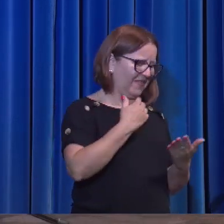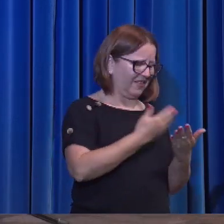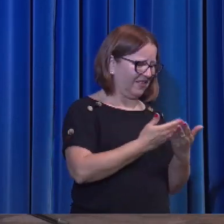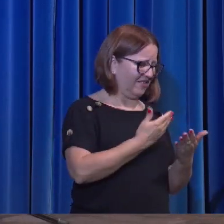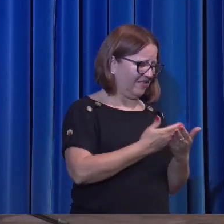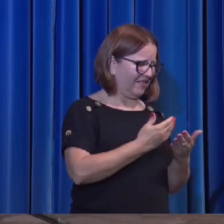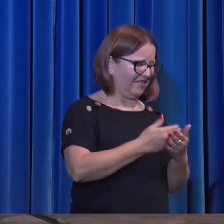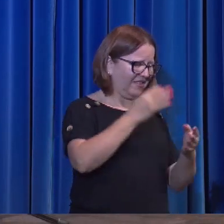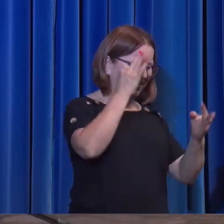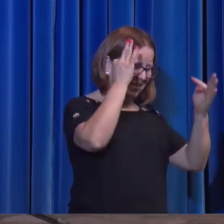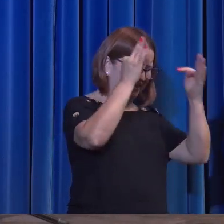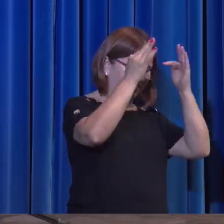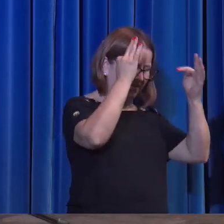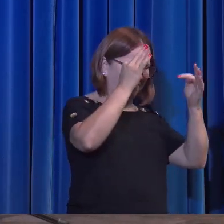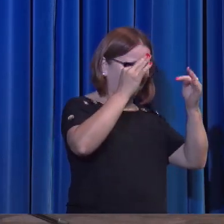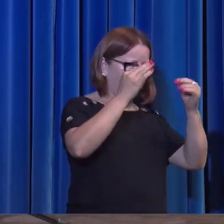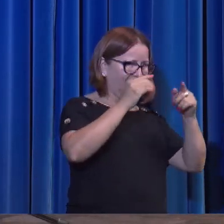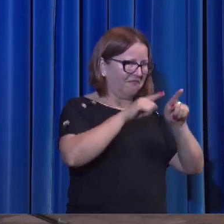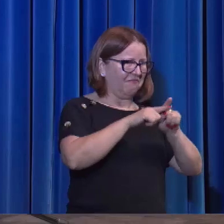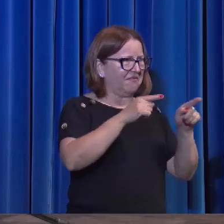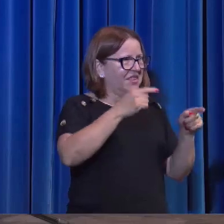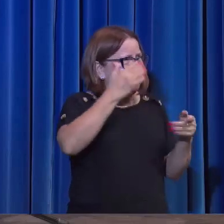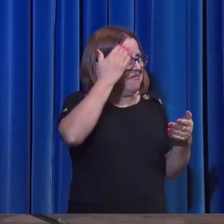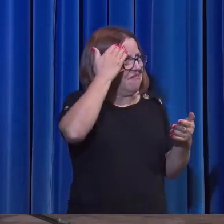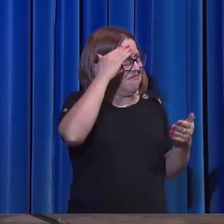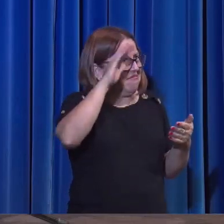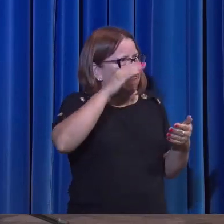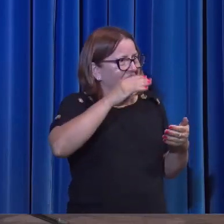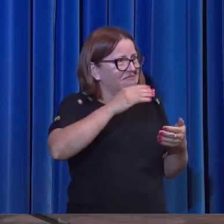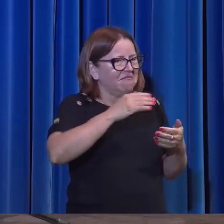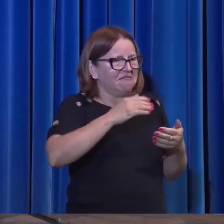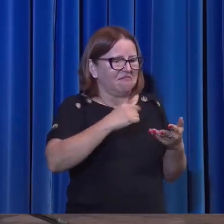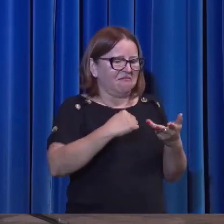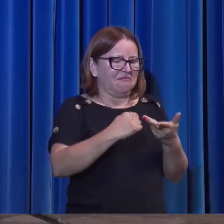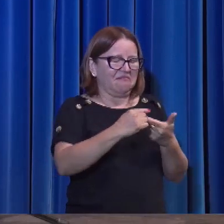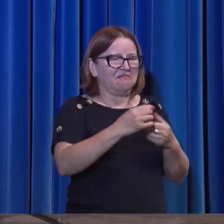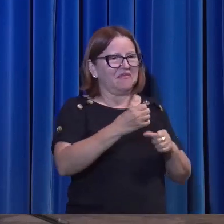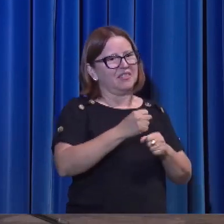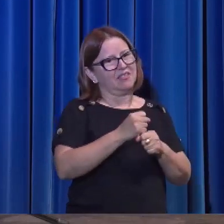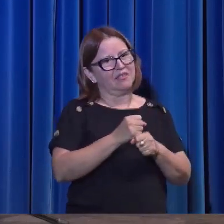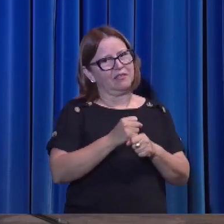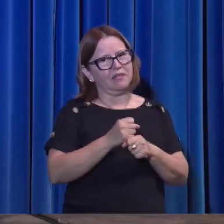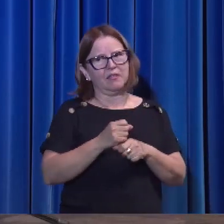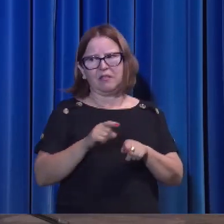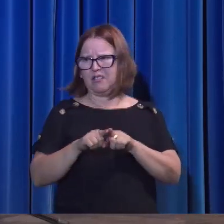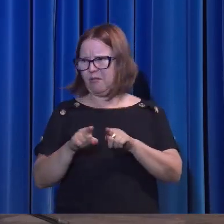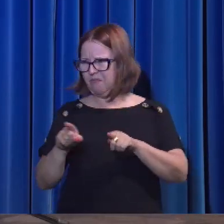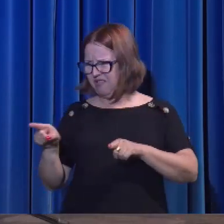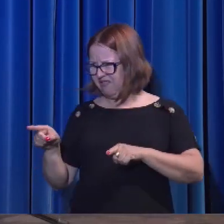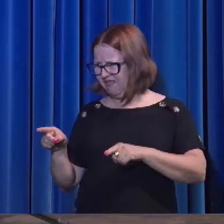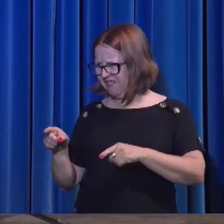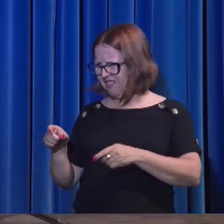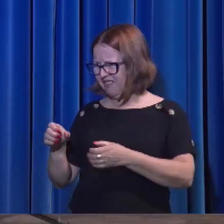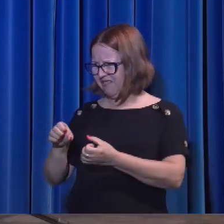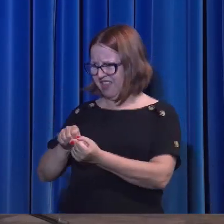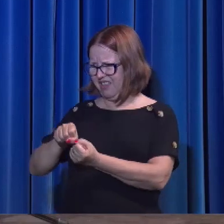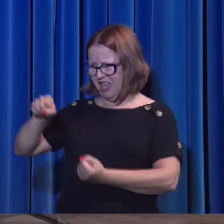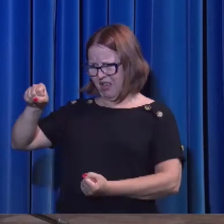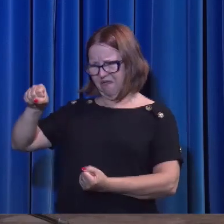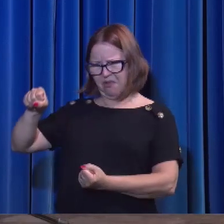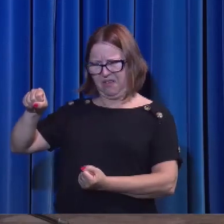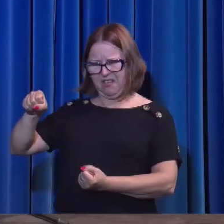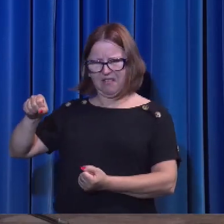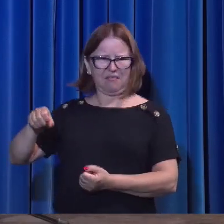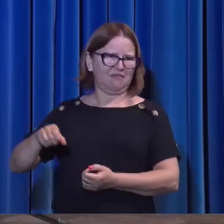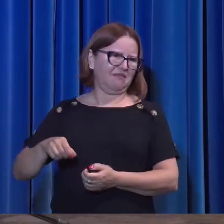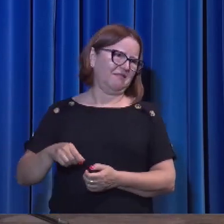mas eu nem sei quantos anos. E disse, mas o senhor não vai formar? Ele disse,